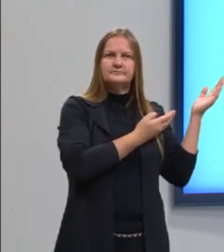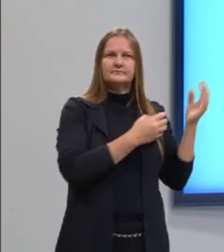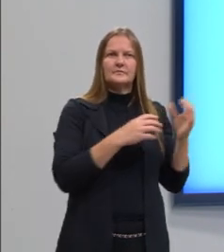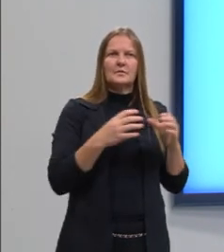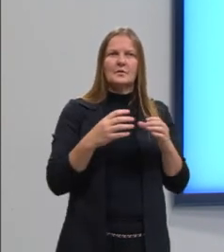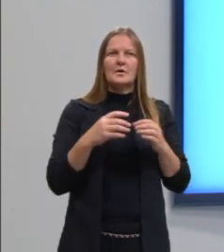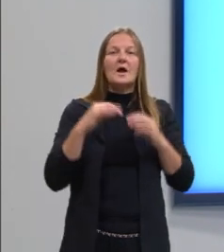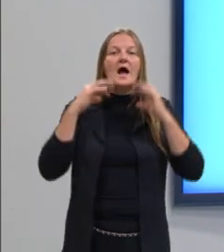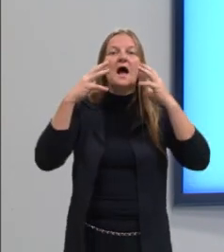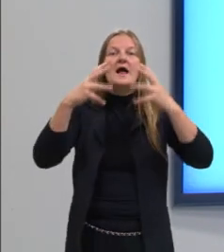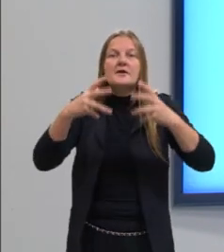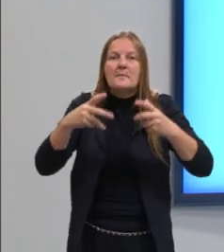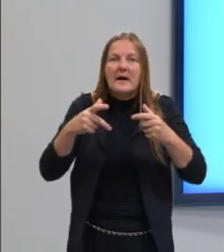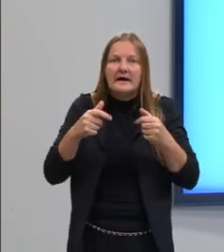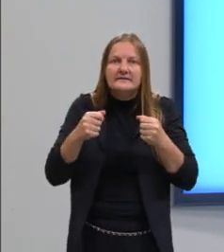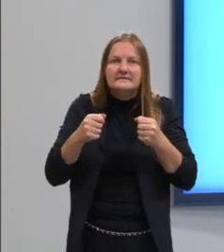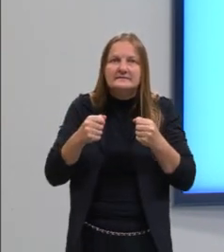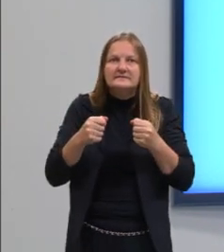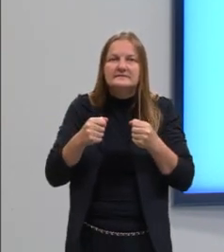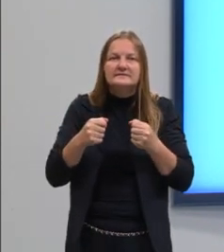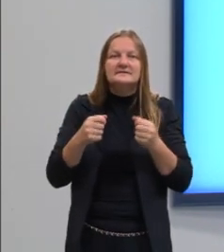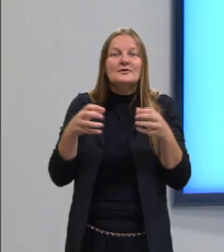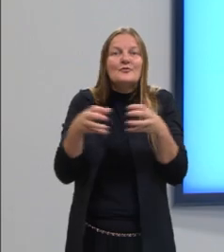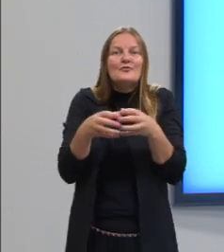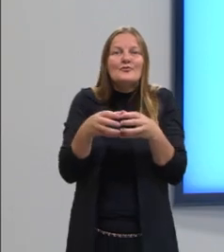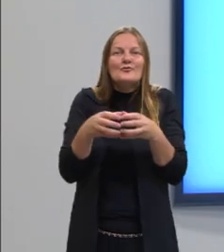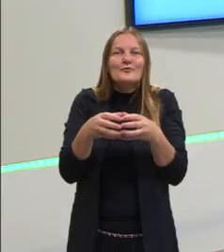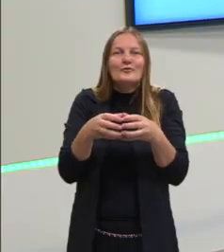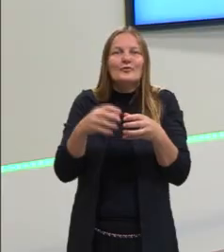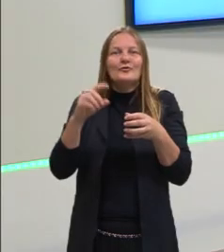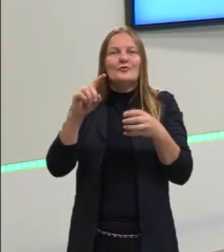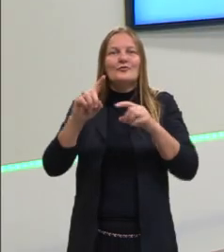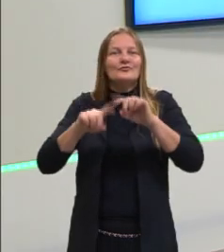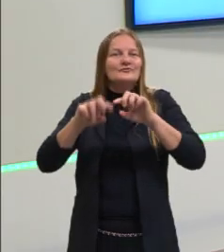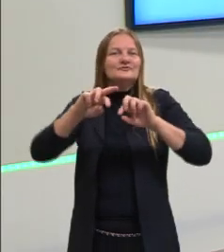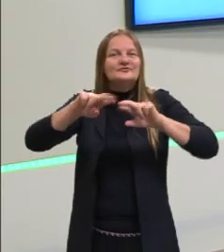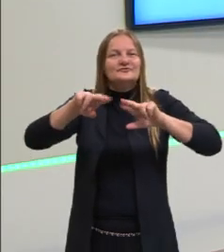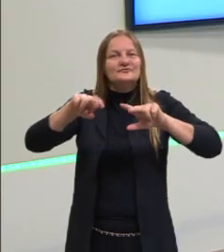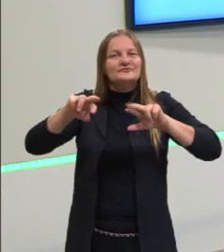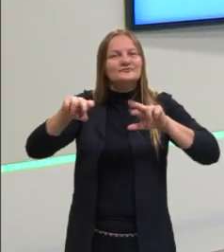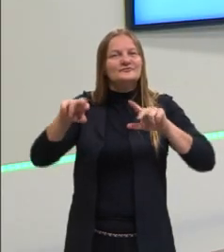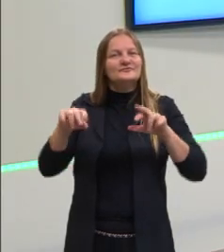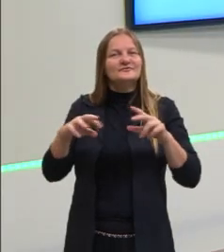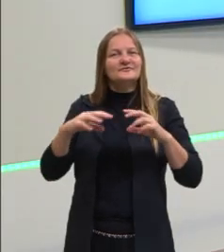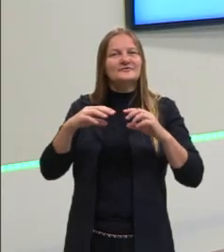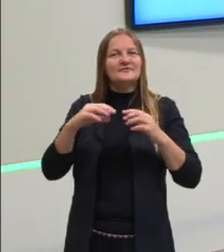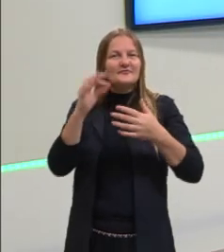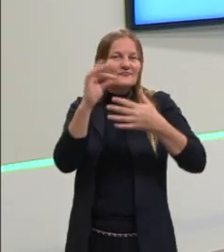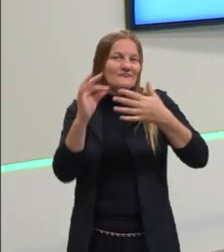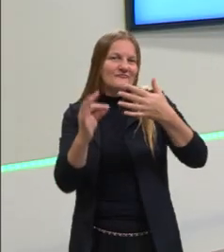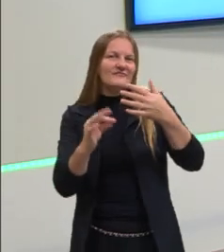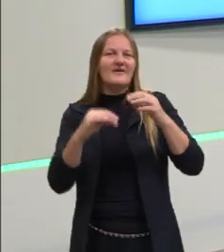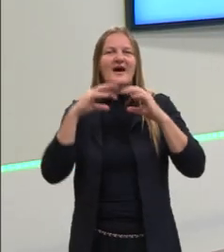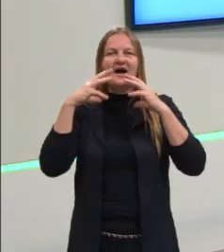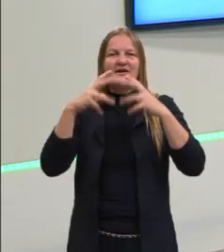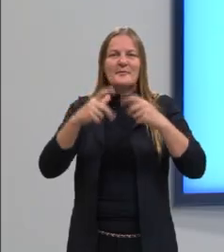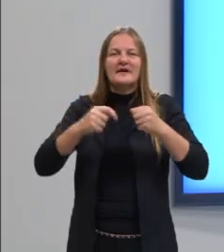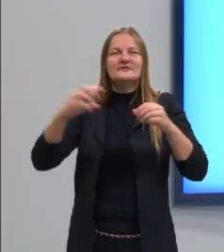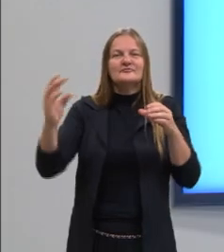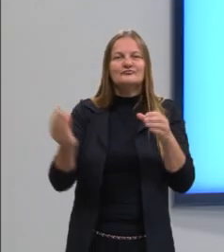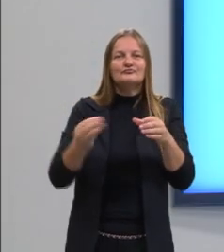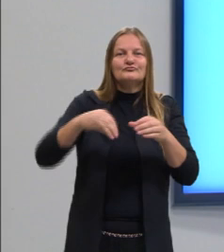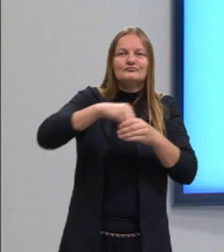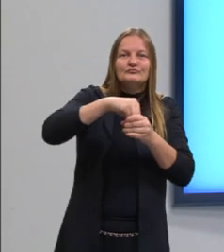conjunto de animais, ele é um agrupamento, então, uma coleção de animais, certo? Delimitado, claro, por essa linha